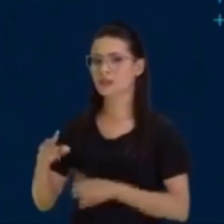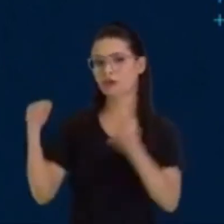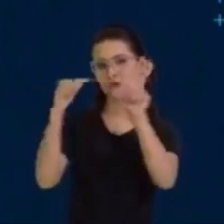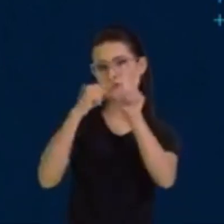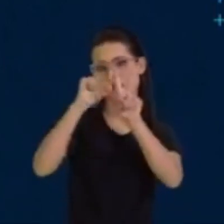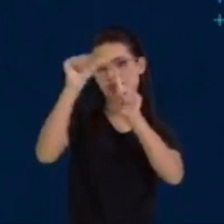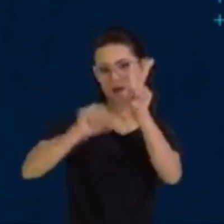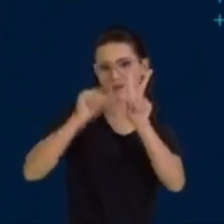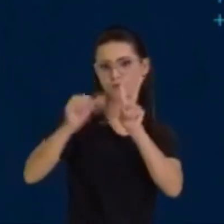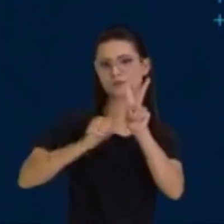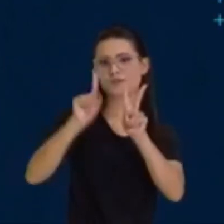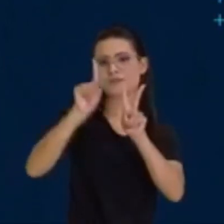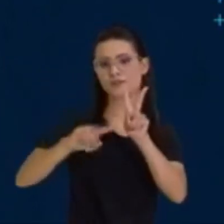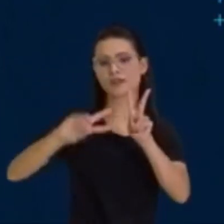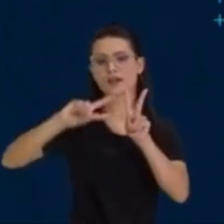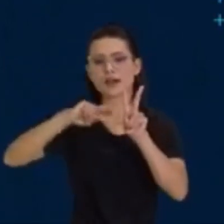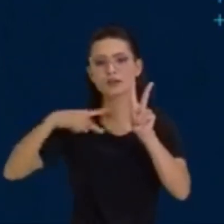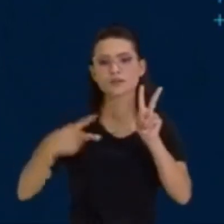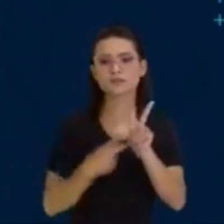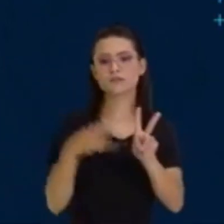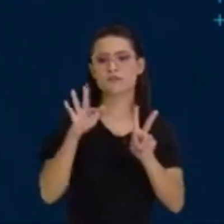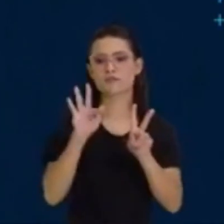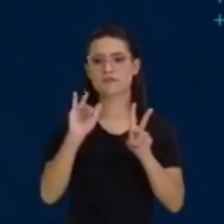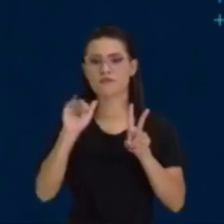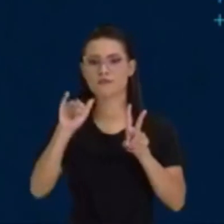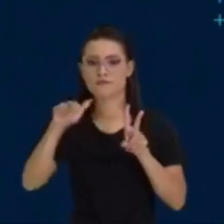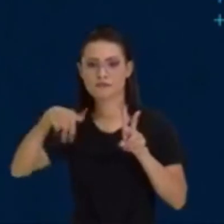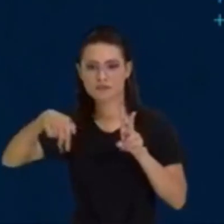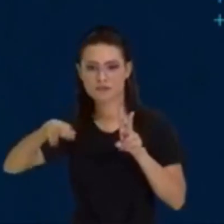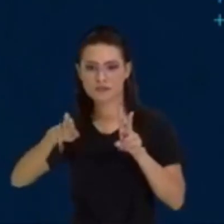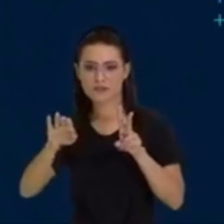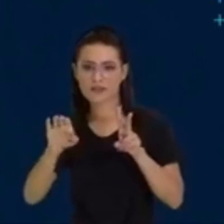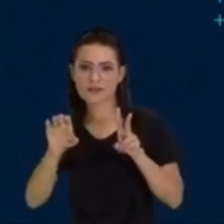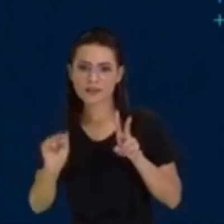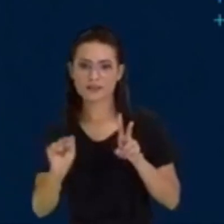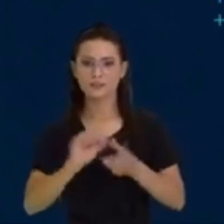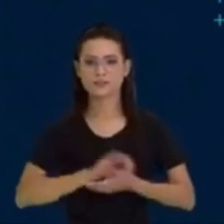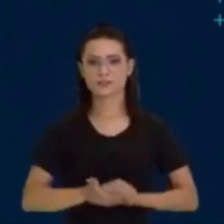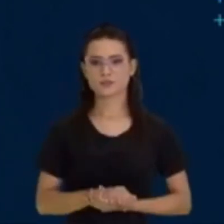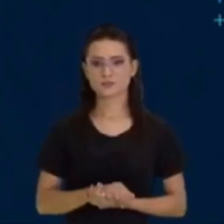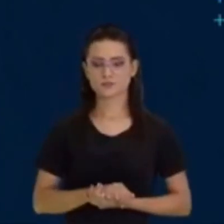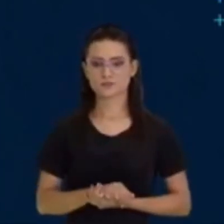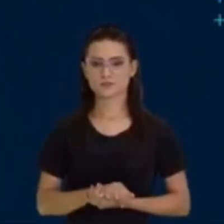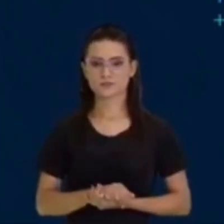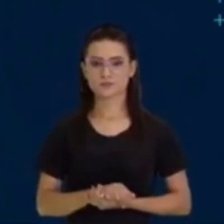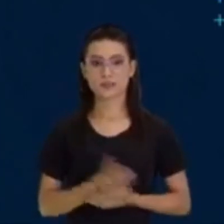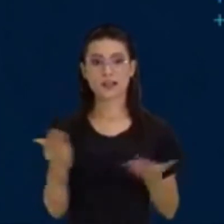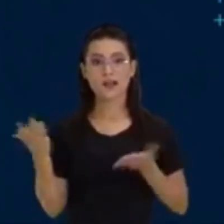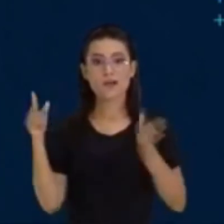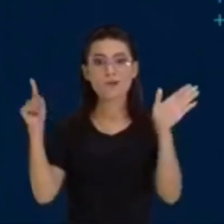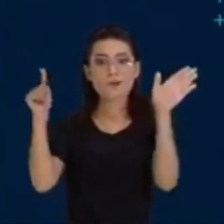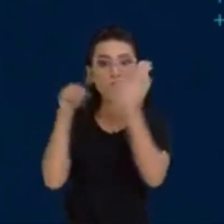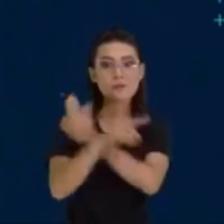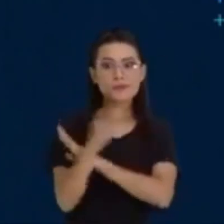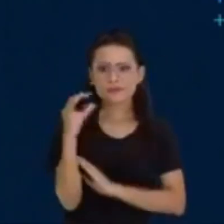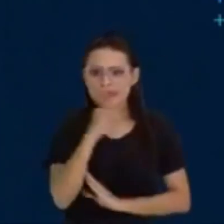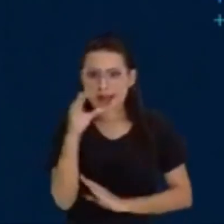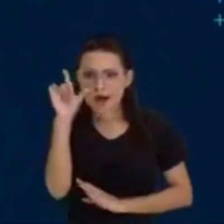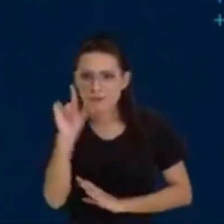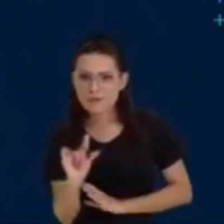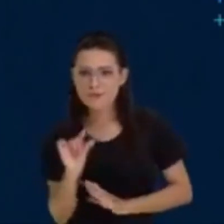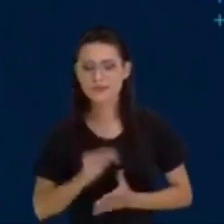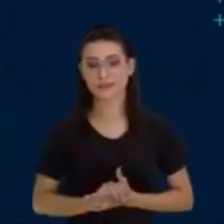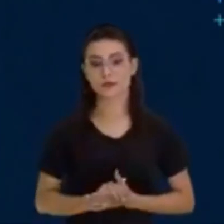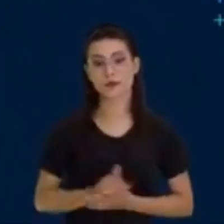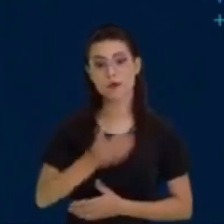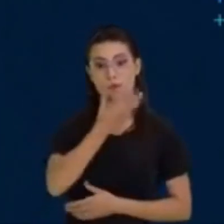não, não fica. Podemos avançar. temos uma questão rápida. Açaí e